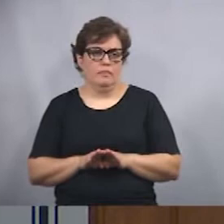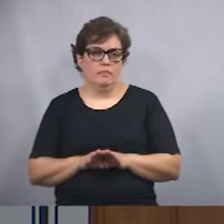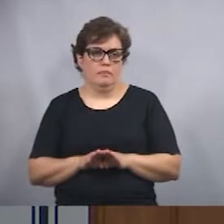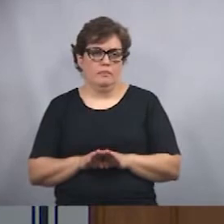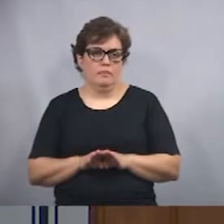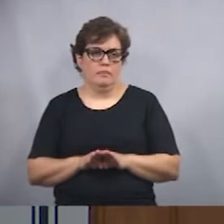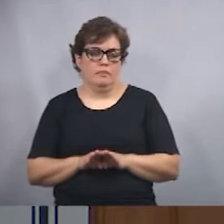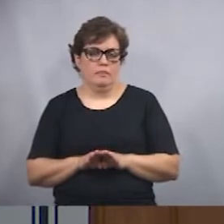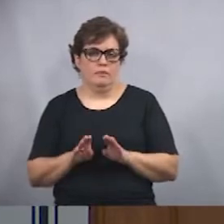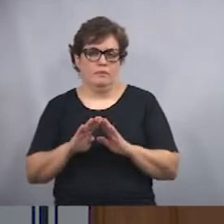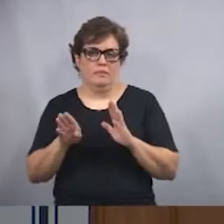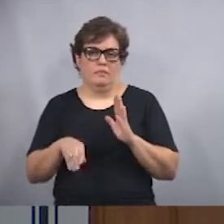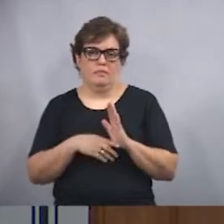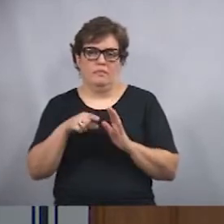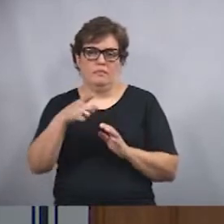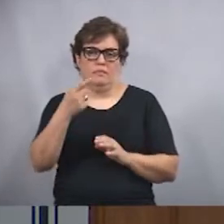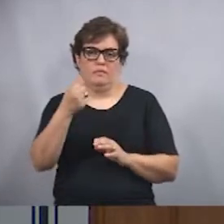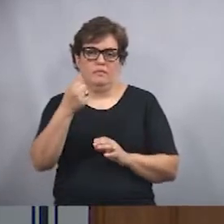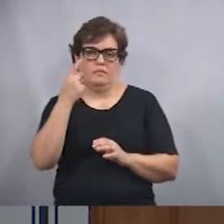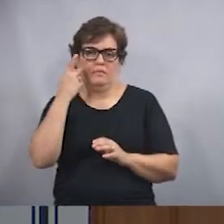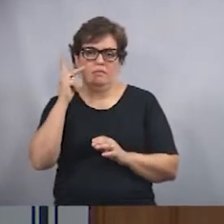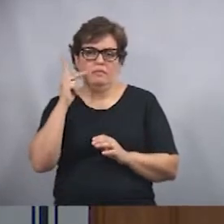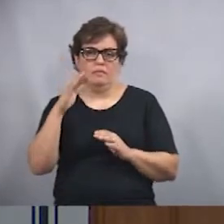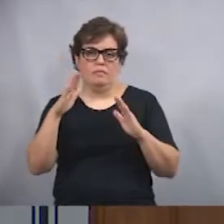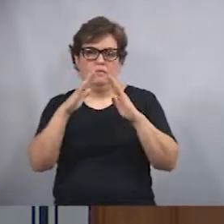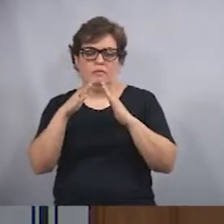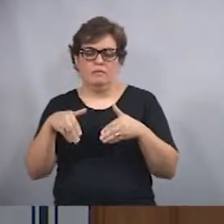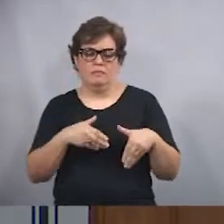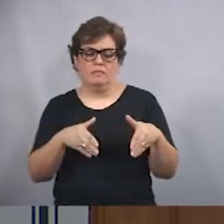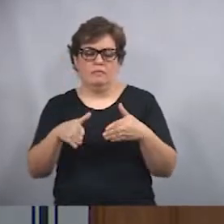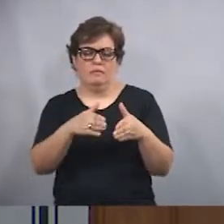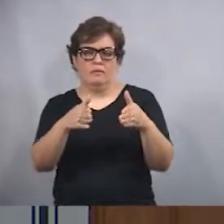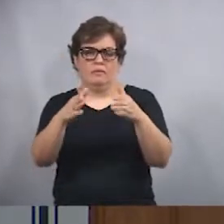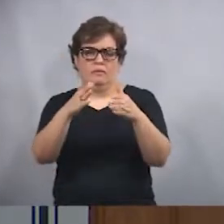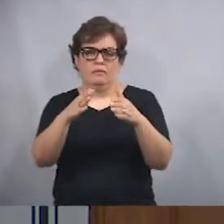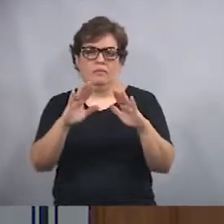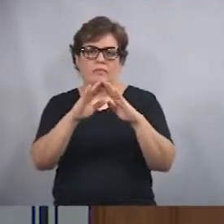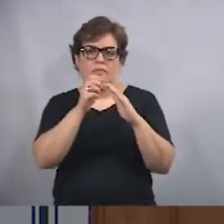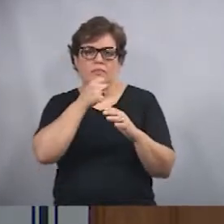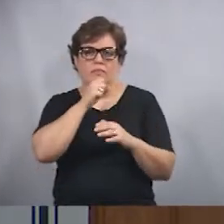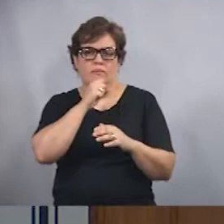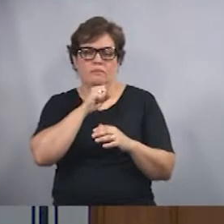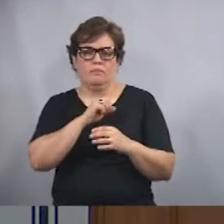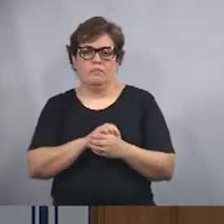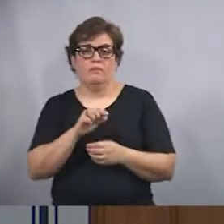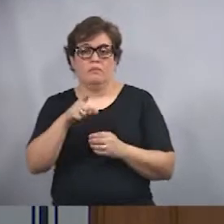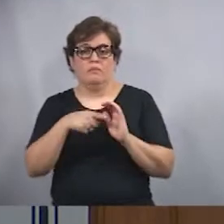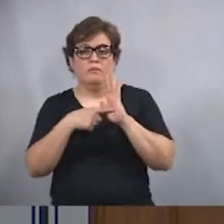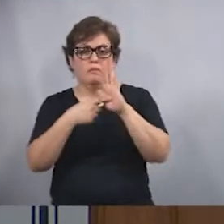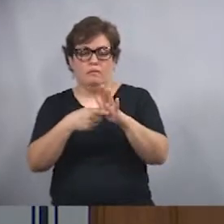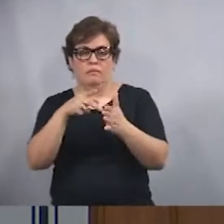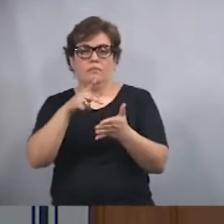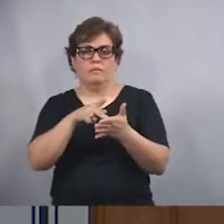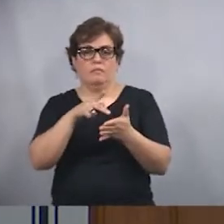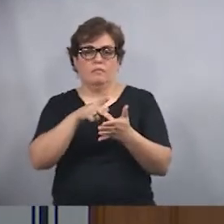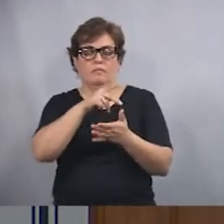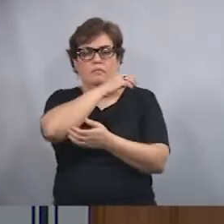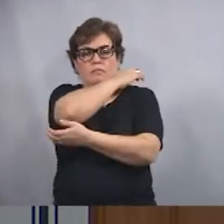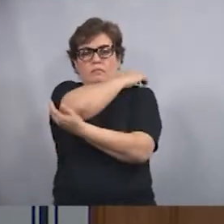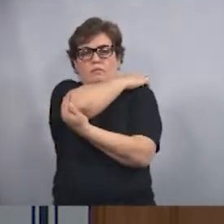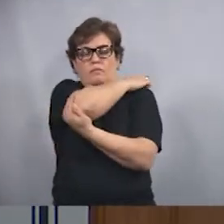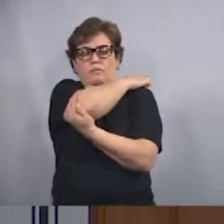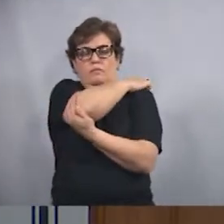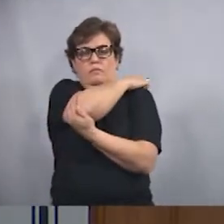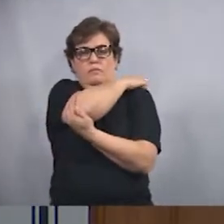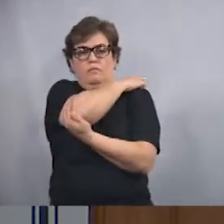e toda a renda revertida para a Casa do Caminho. Então, isso aí mostra realmente que